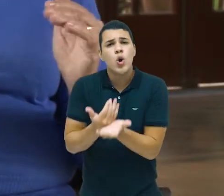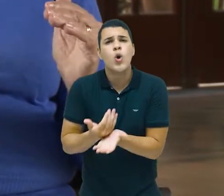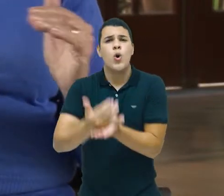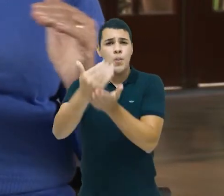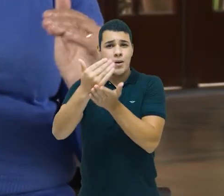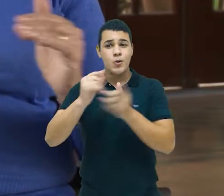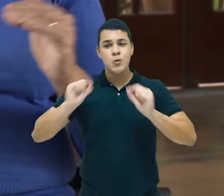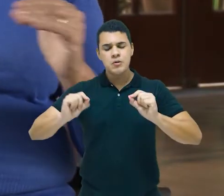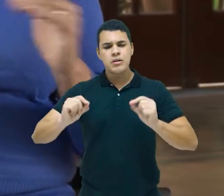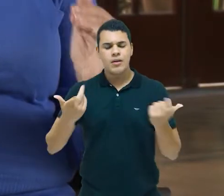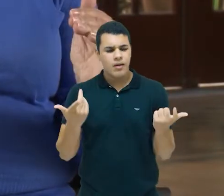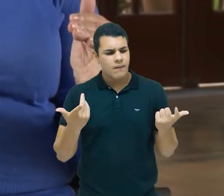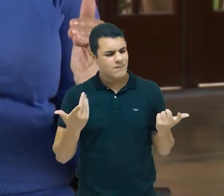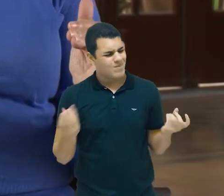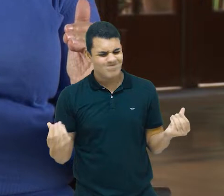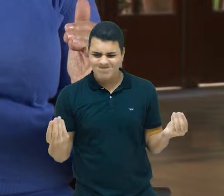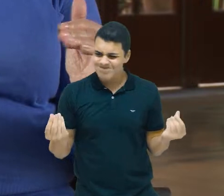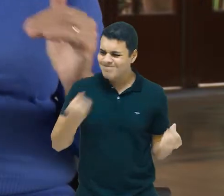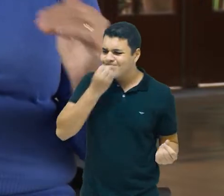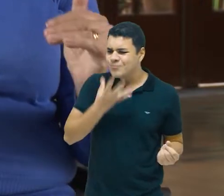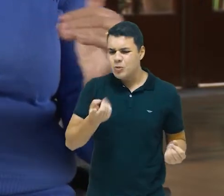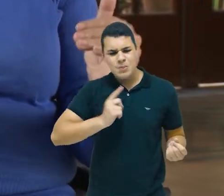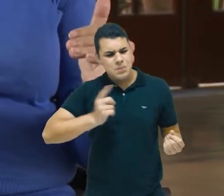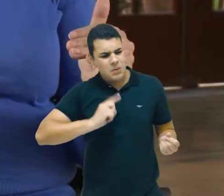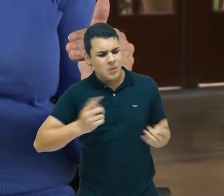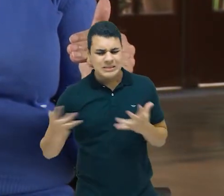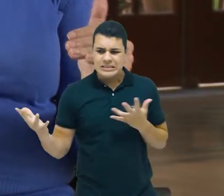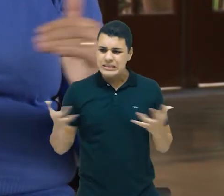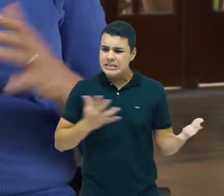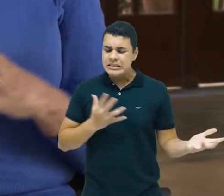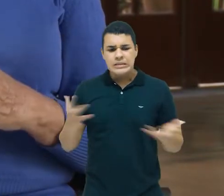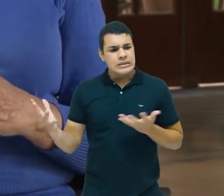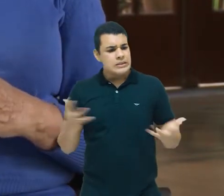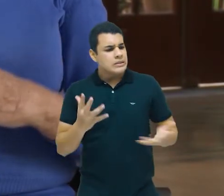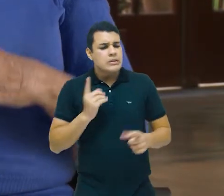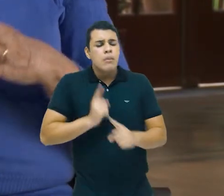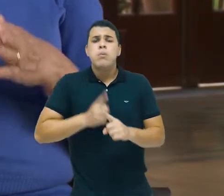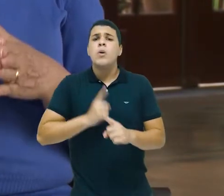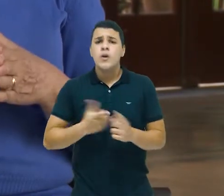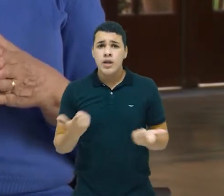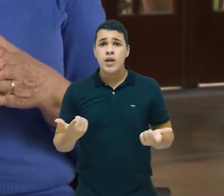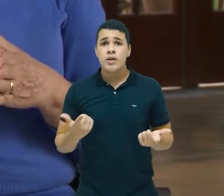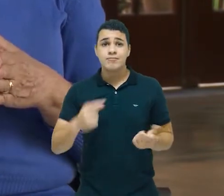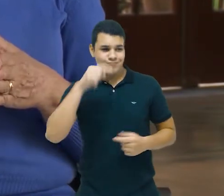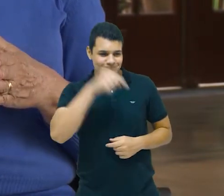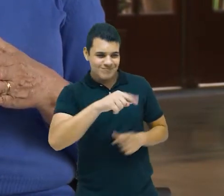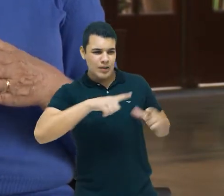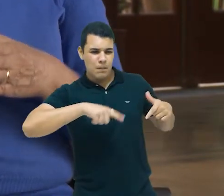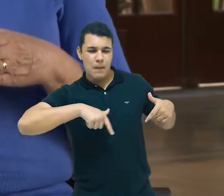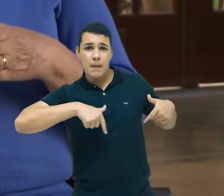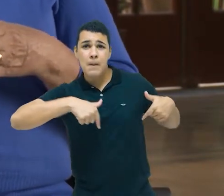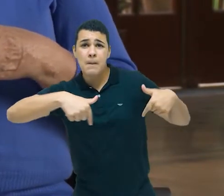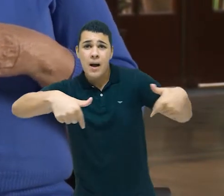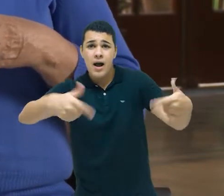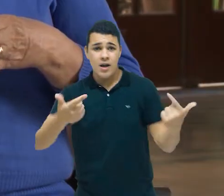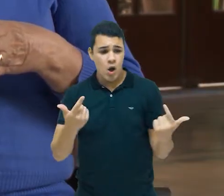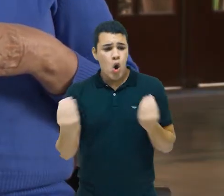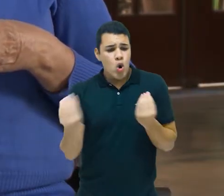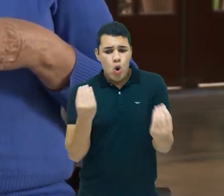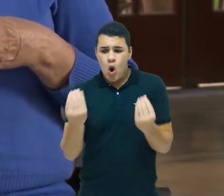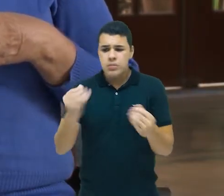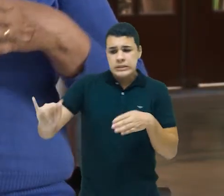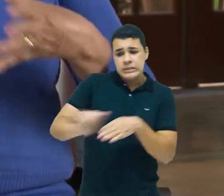dizer assim, olha, isso não está dando certo, não está dando certo por quê? Porque essa segmentação, essa